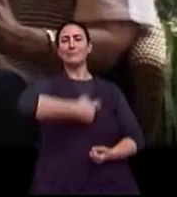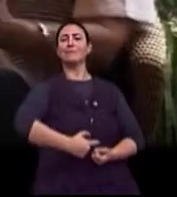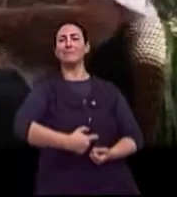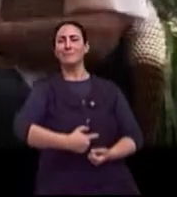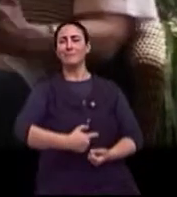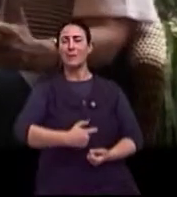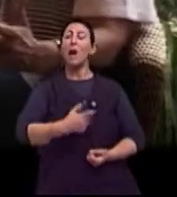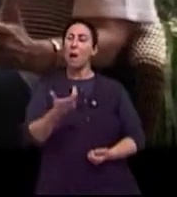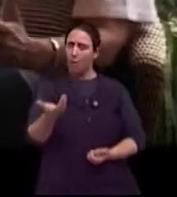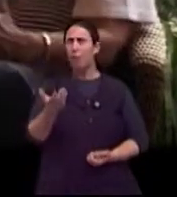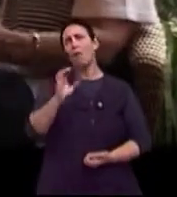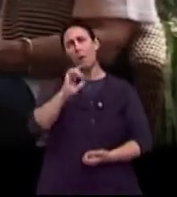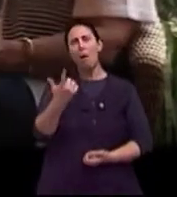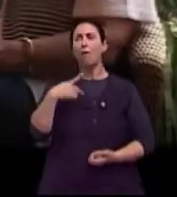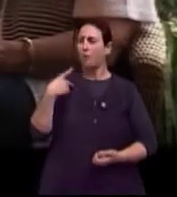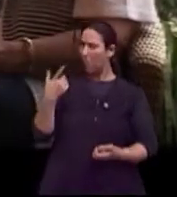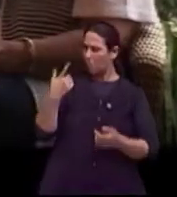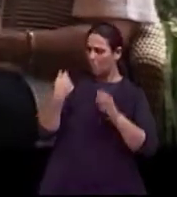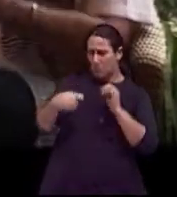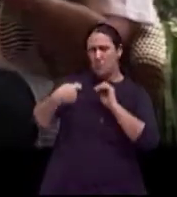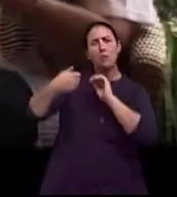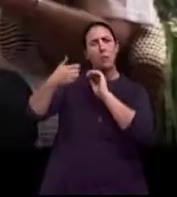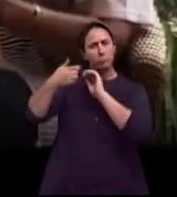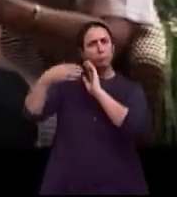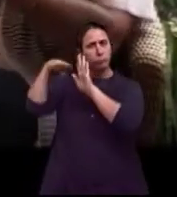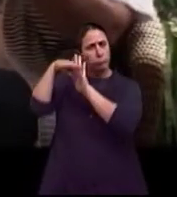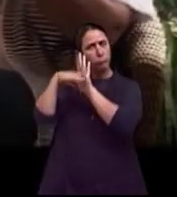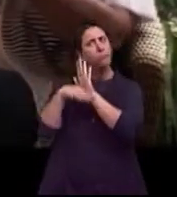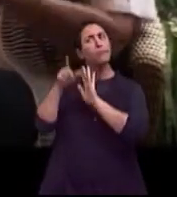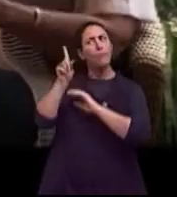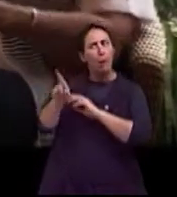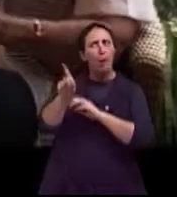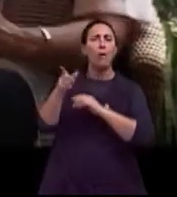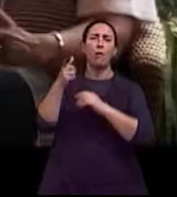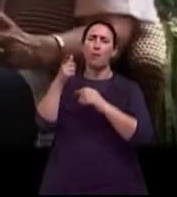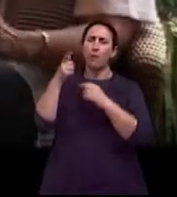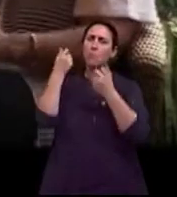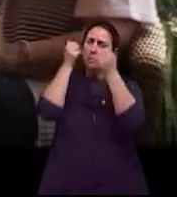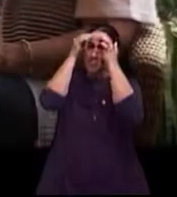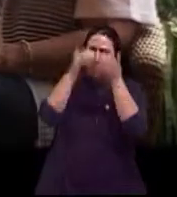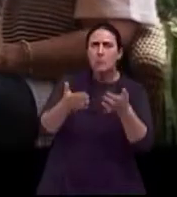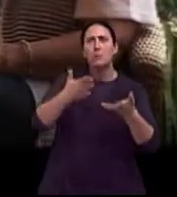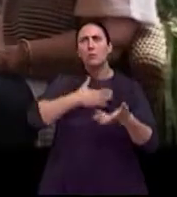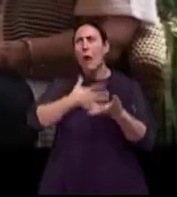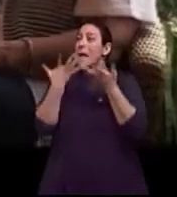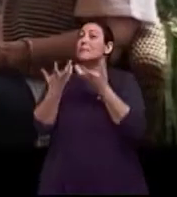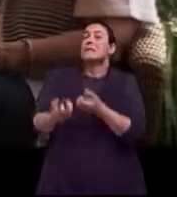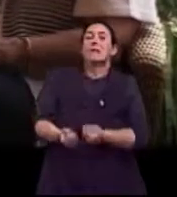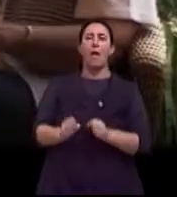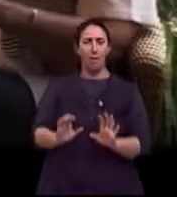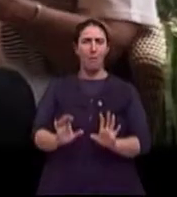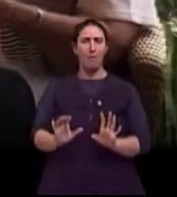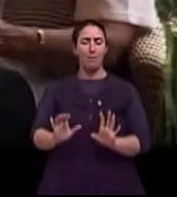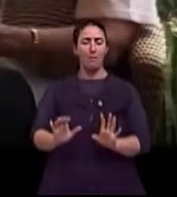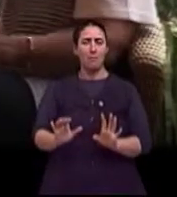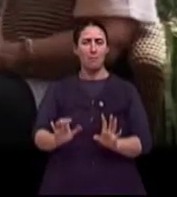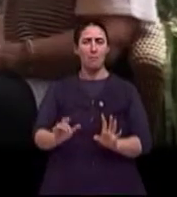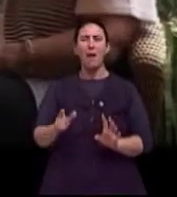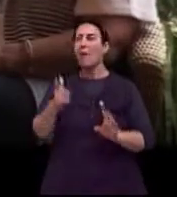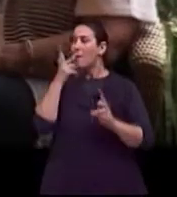Com restrições, porque a gente também está cheia de restrições. Então a gente tem que saber aceitar a pessoa como ela é. A pessoa ficar